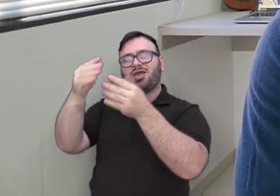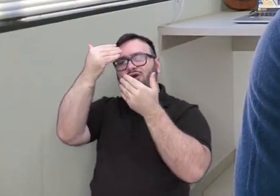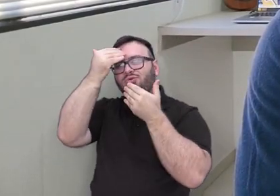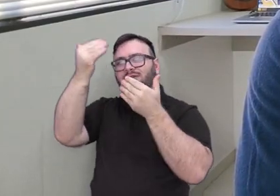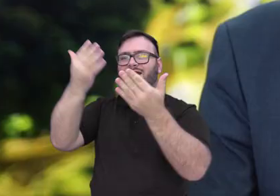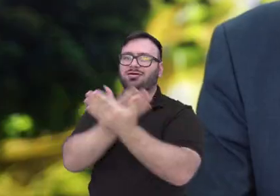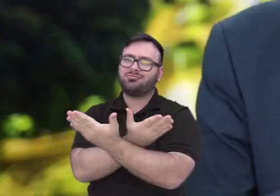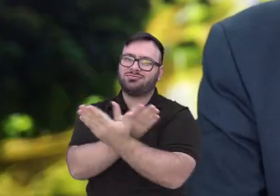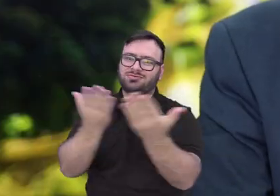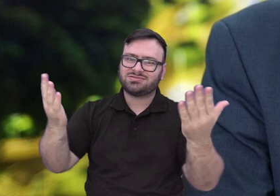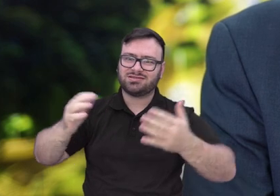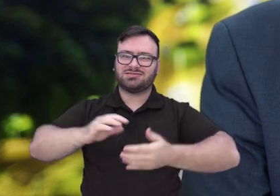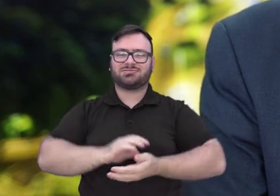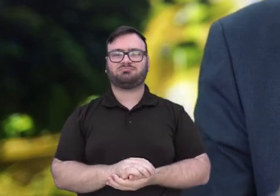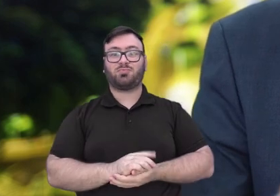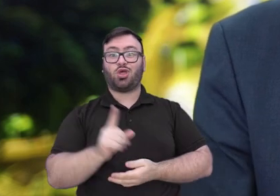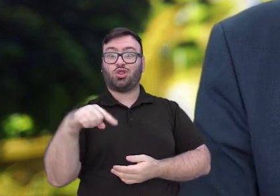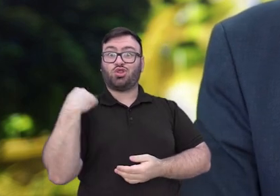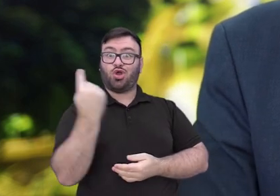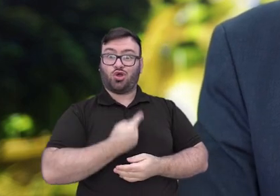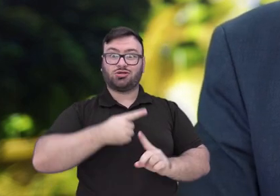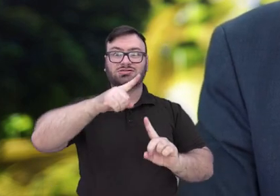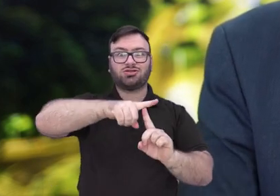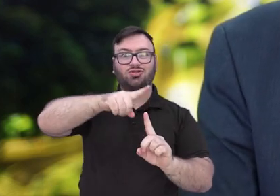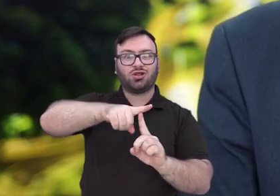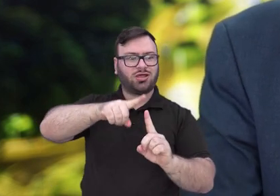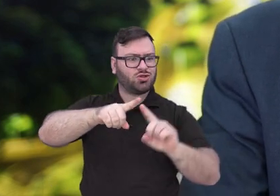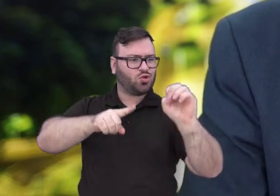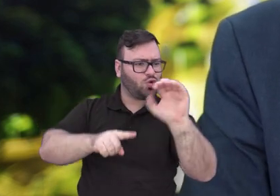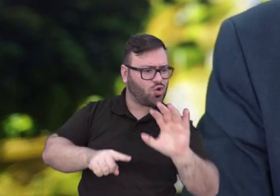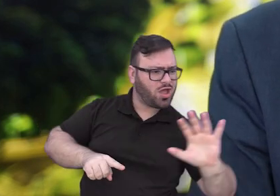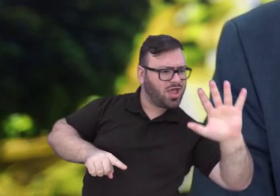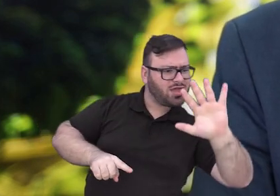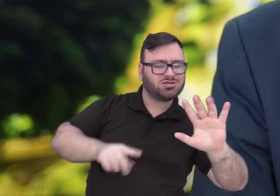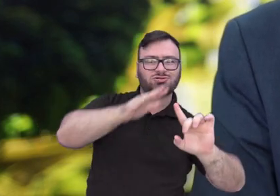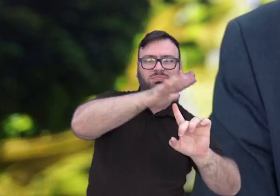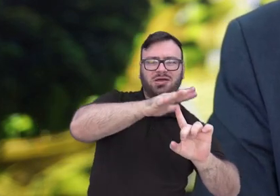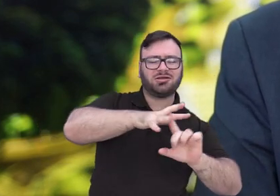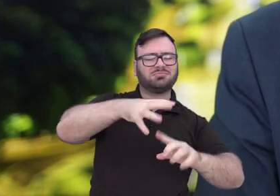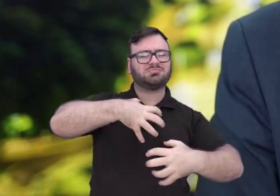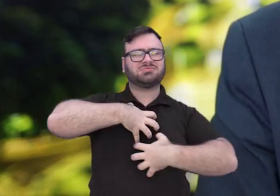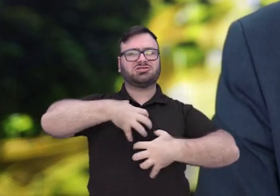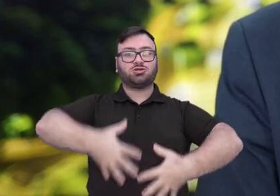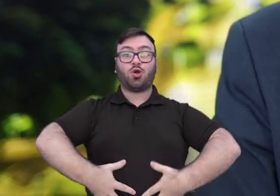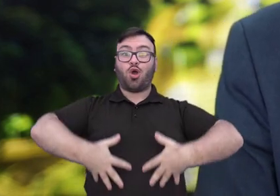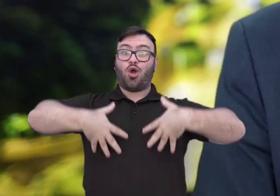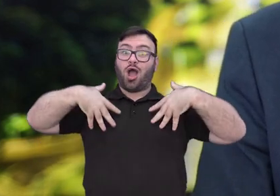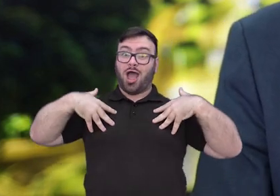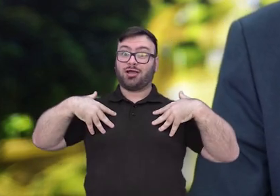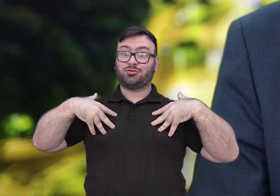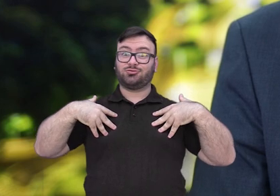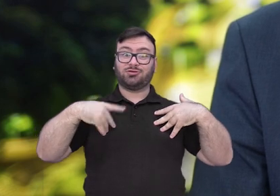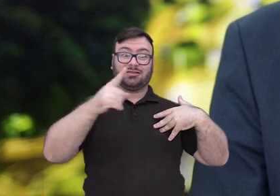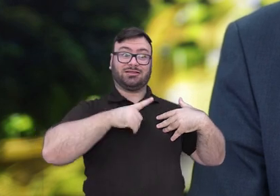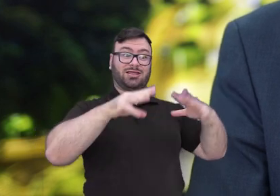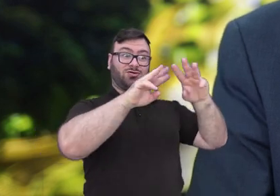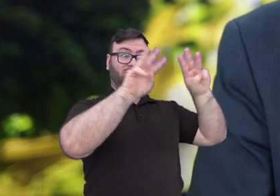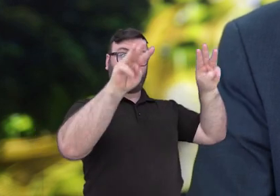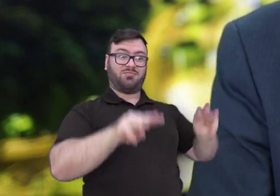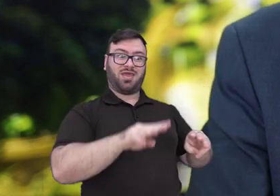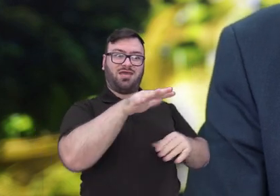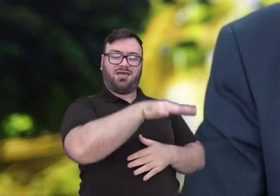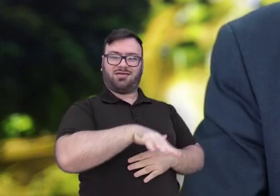todos vocês. Nós, em Toledo e na região oeste, sentimos honrados com a presença da universidade, porque